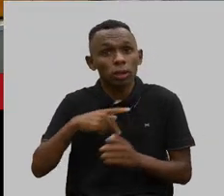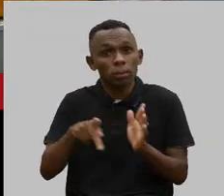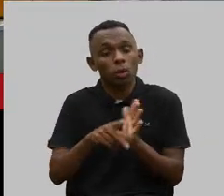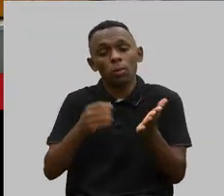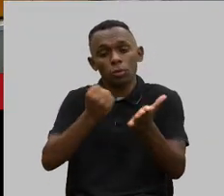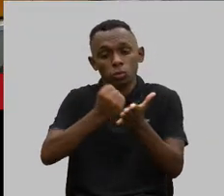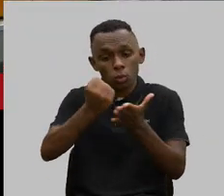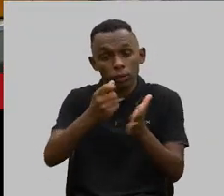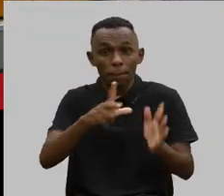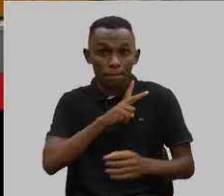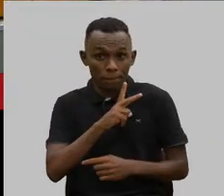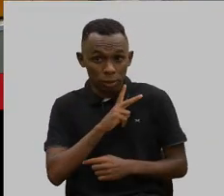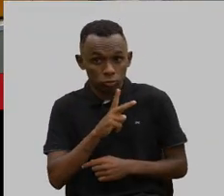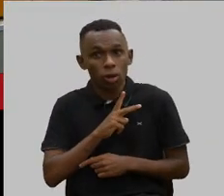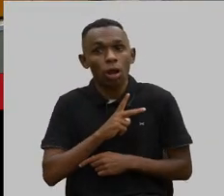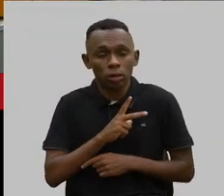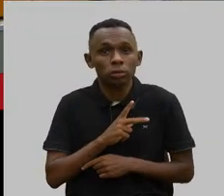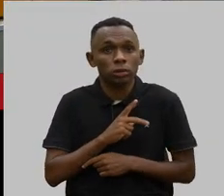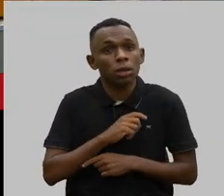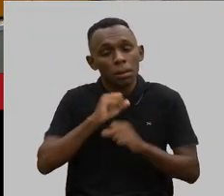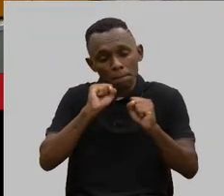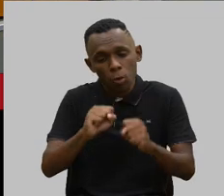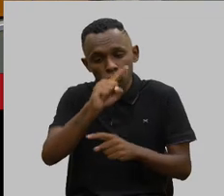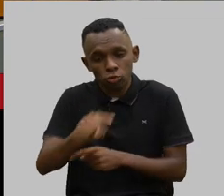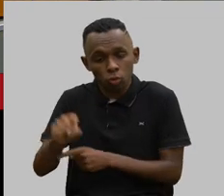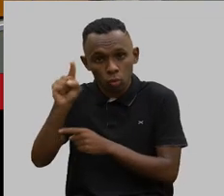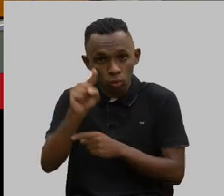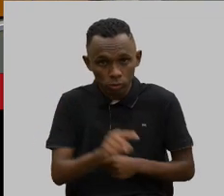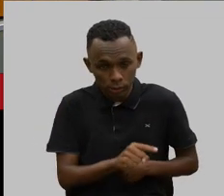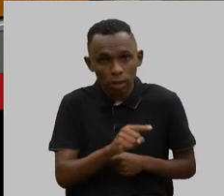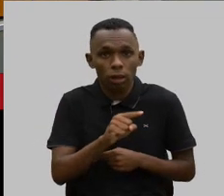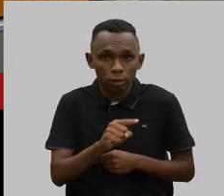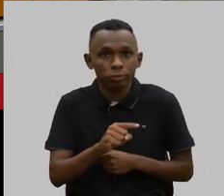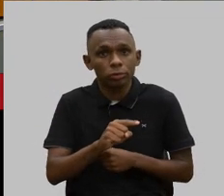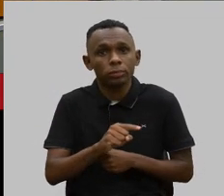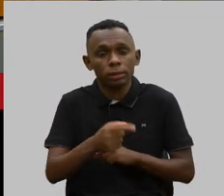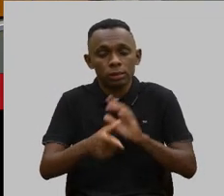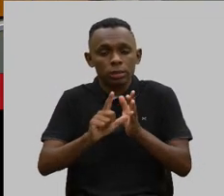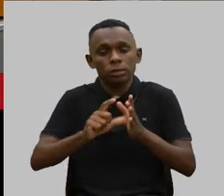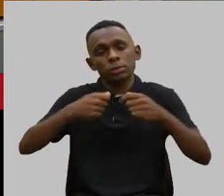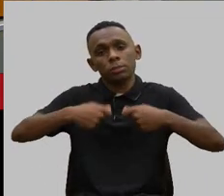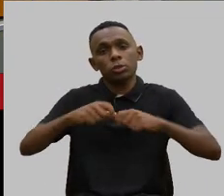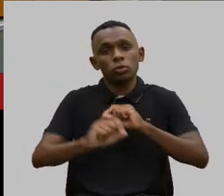individuais que podem ser cancelados mediante